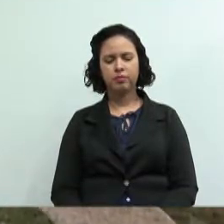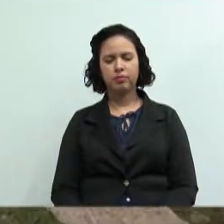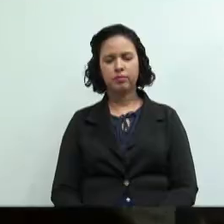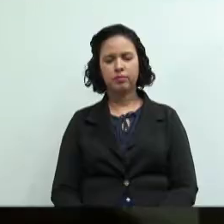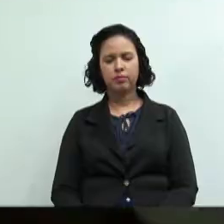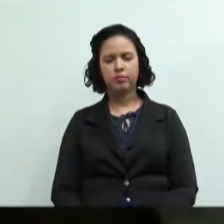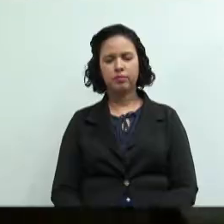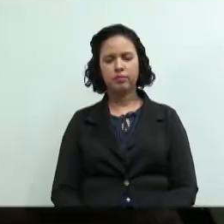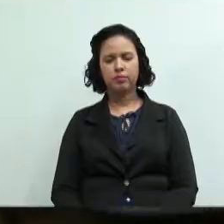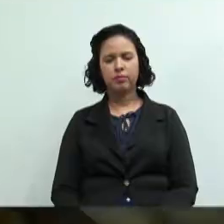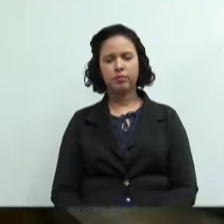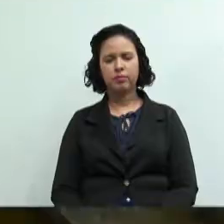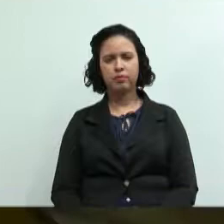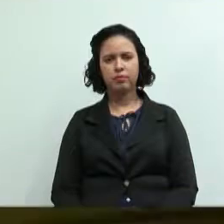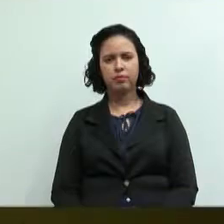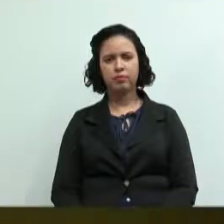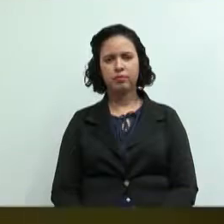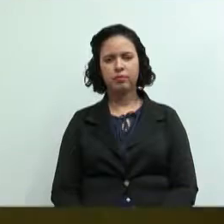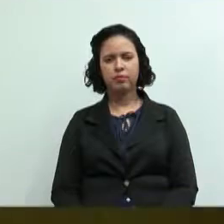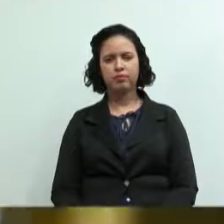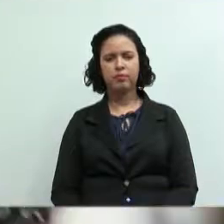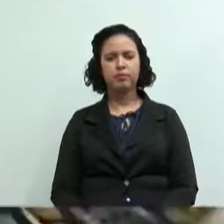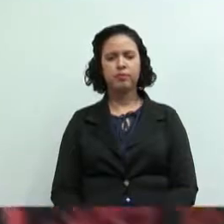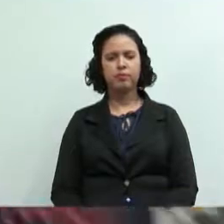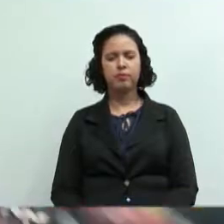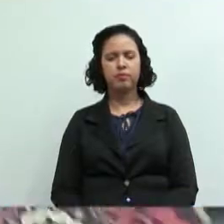O sonho da casa própria